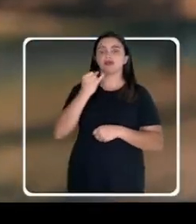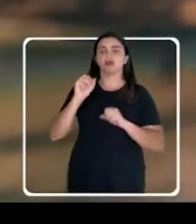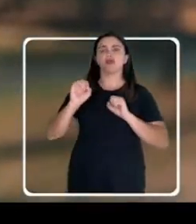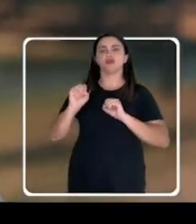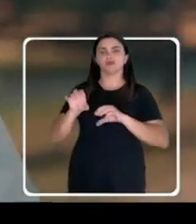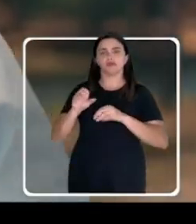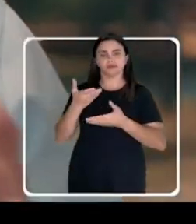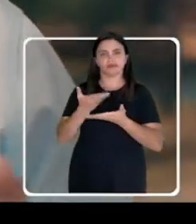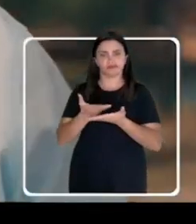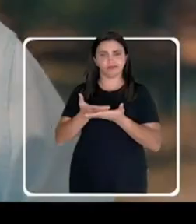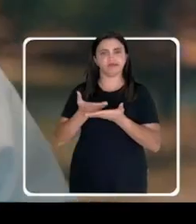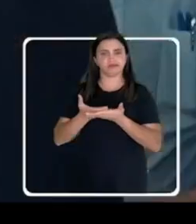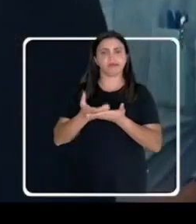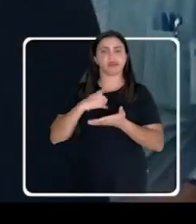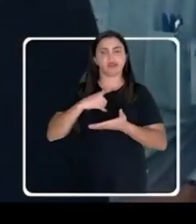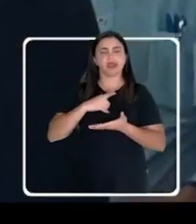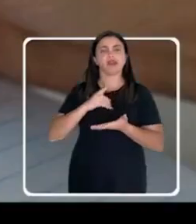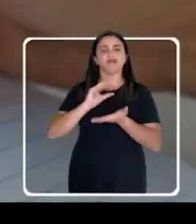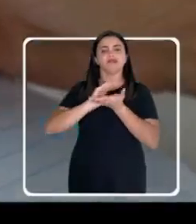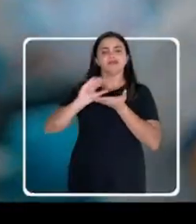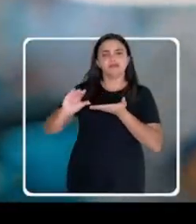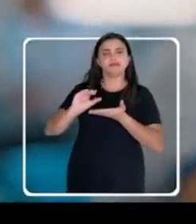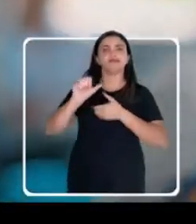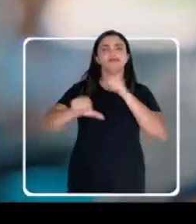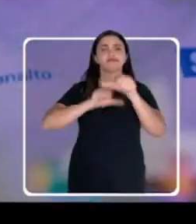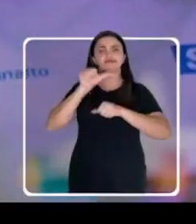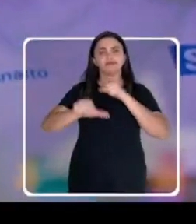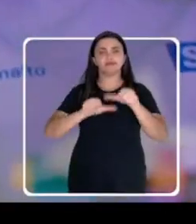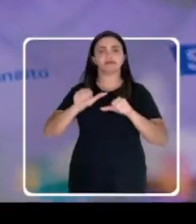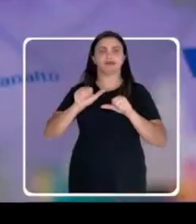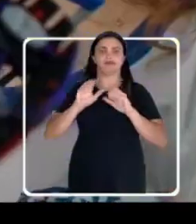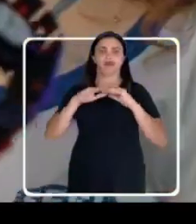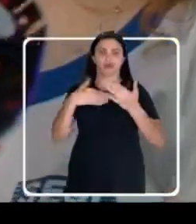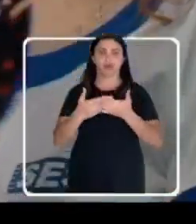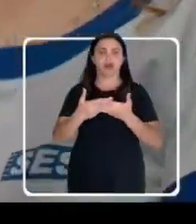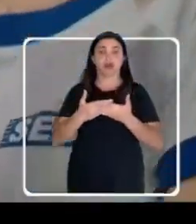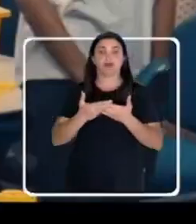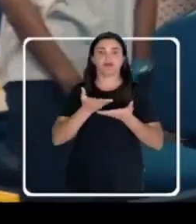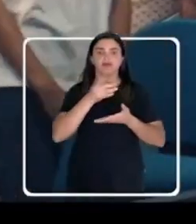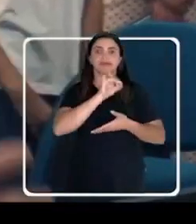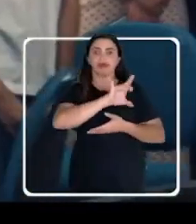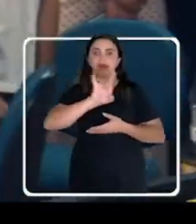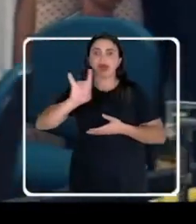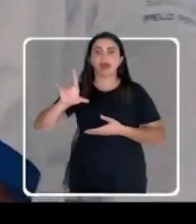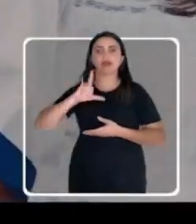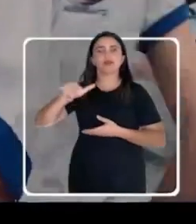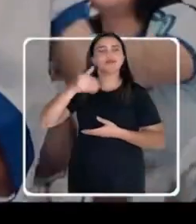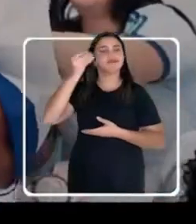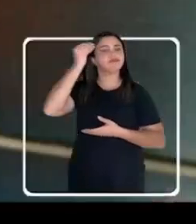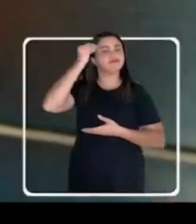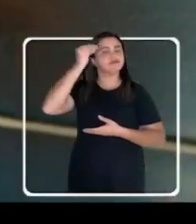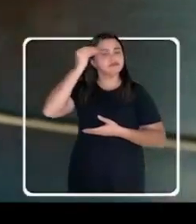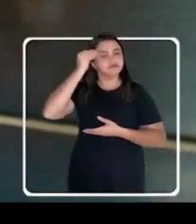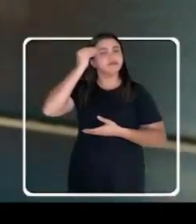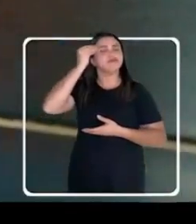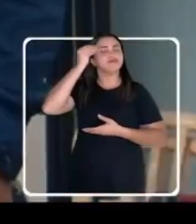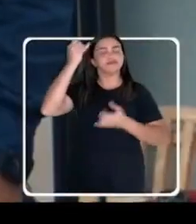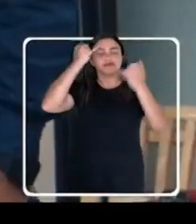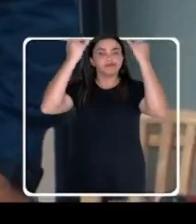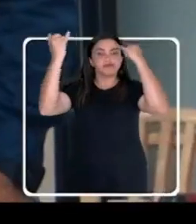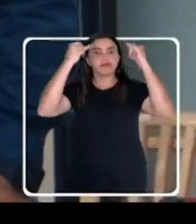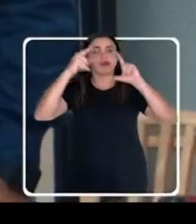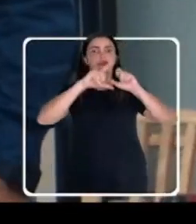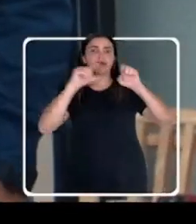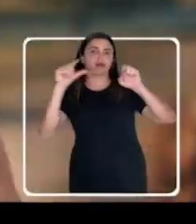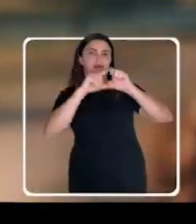mais importante para os nossos jovens? A gente investiu numa educação transformadora, desenvolvendo em cada um a capacidade criativa e